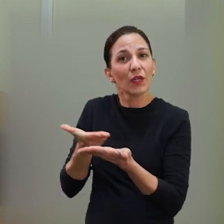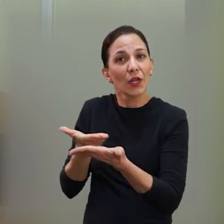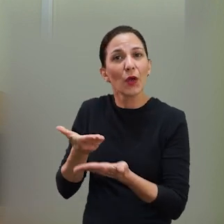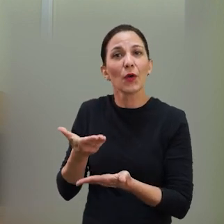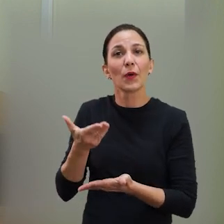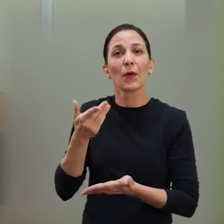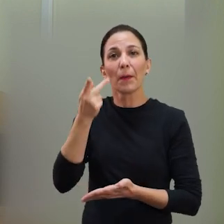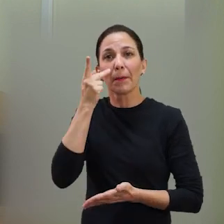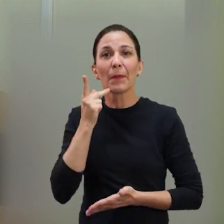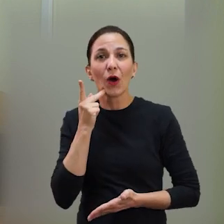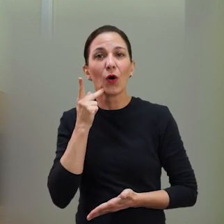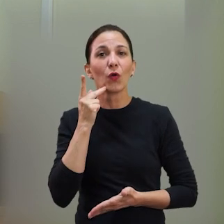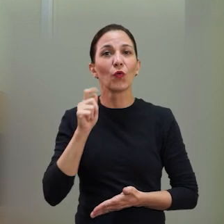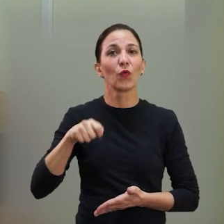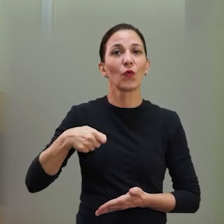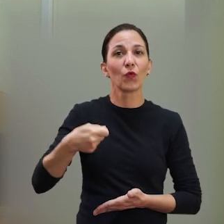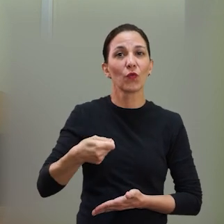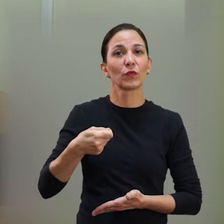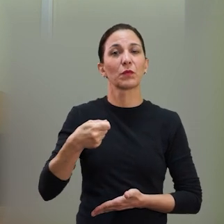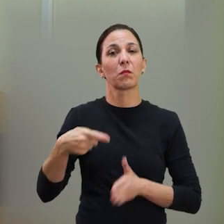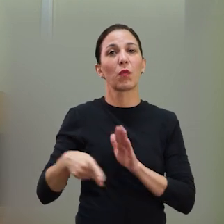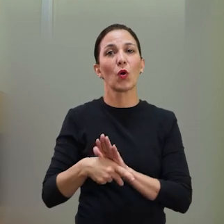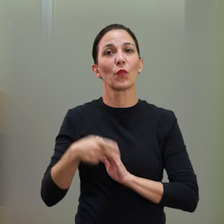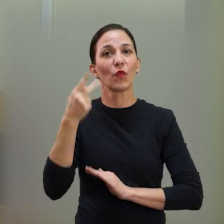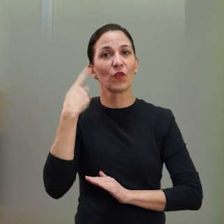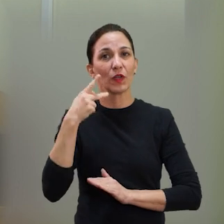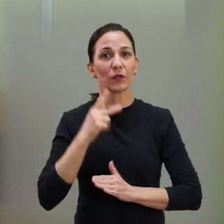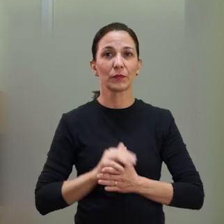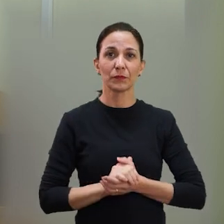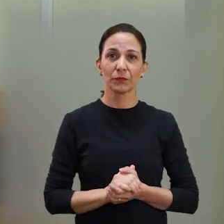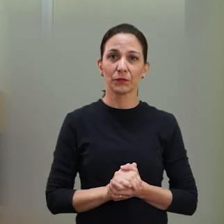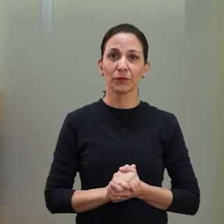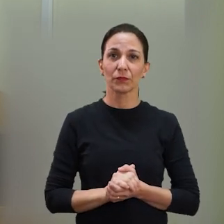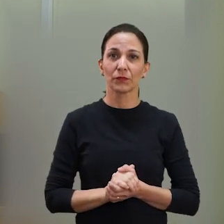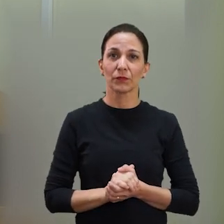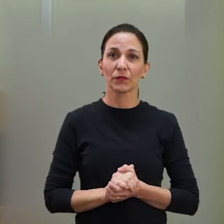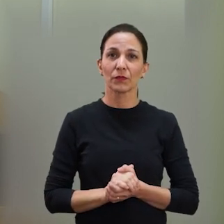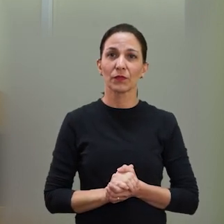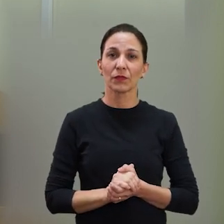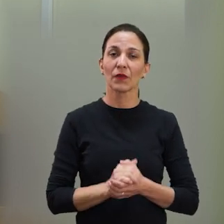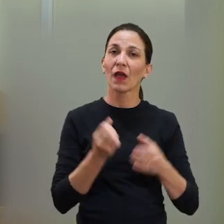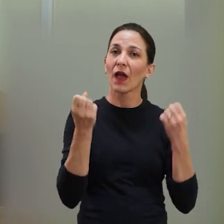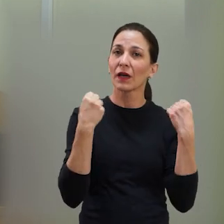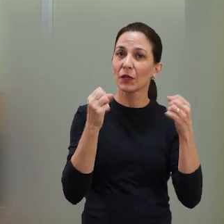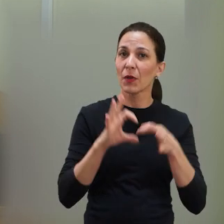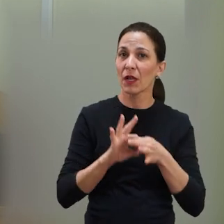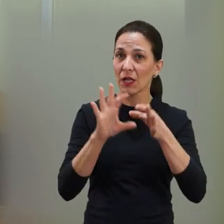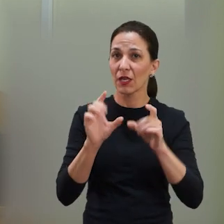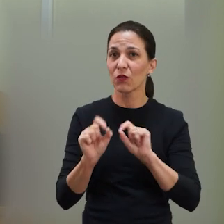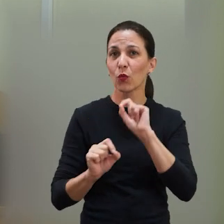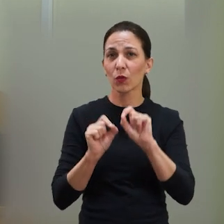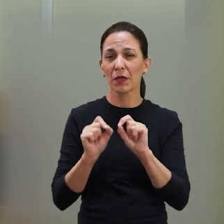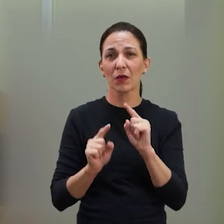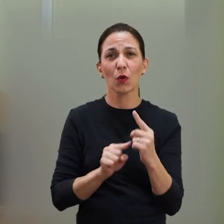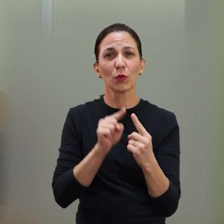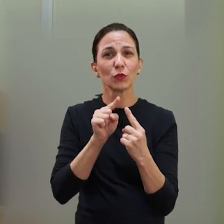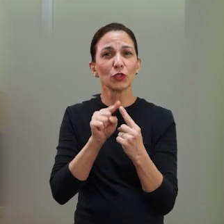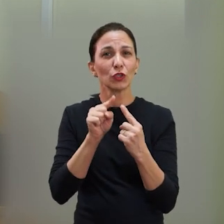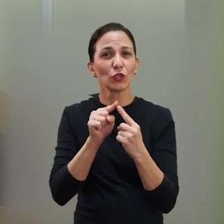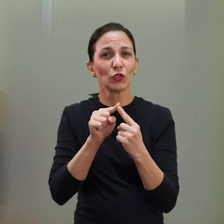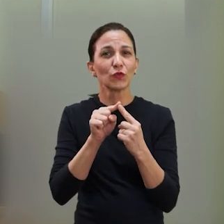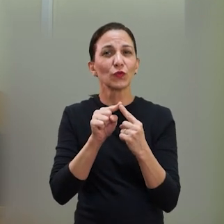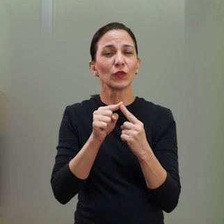de Leis, Paulo Landim. Eu gosto sempre de ressaltar que os projetos de instalação de academia ao ar livre